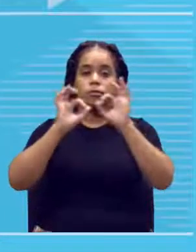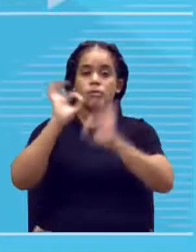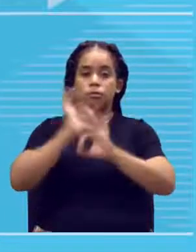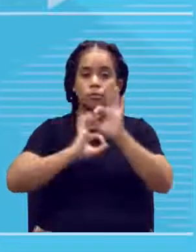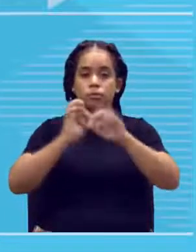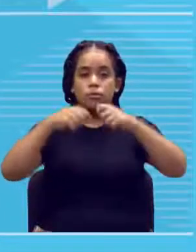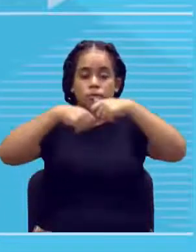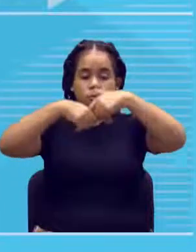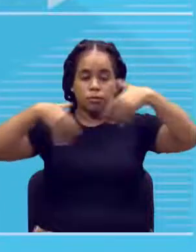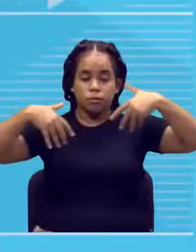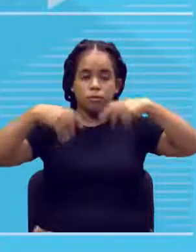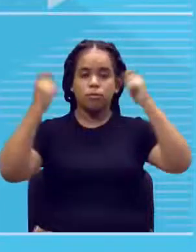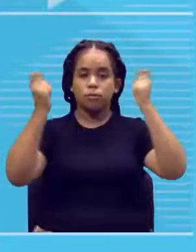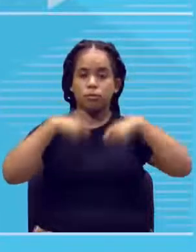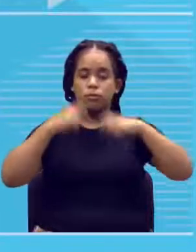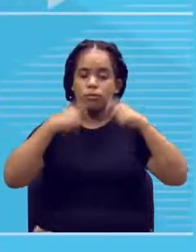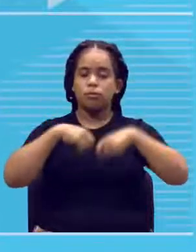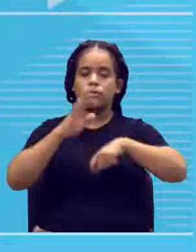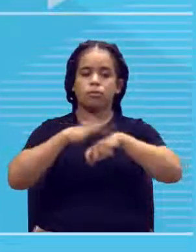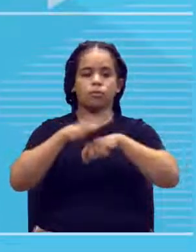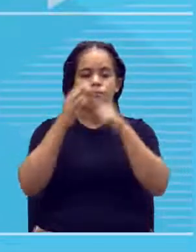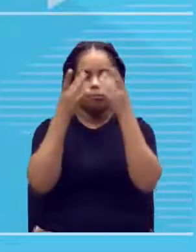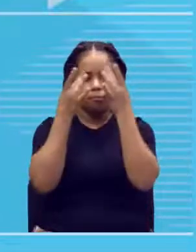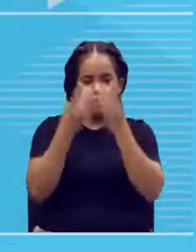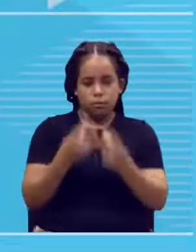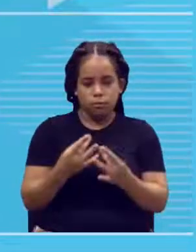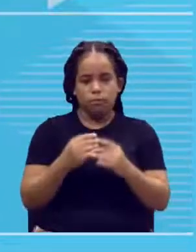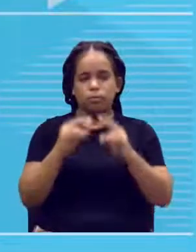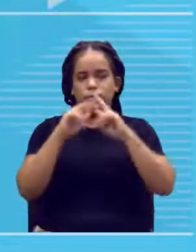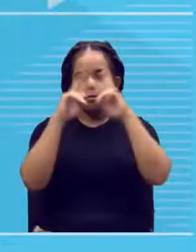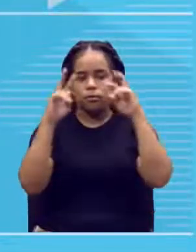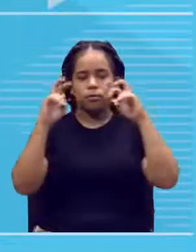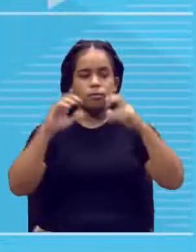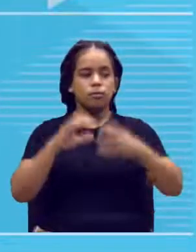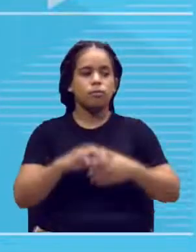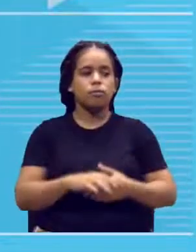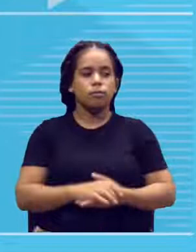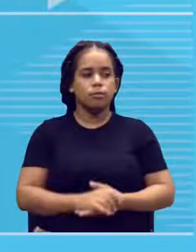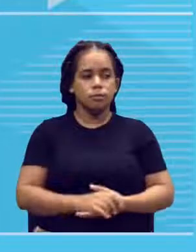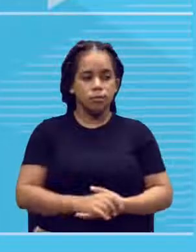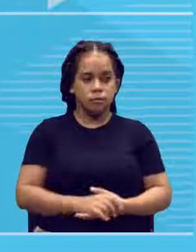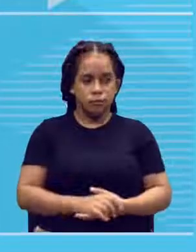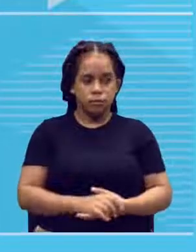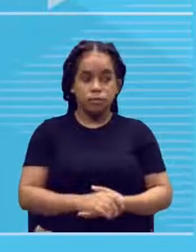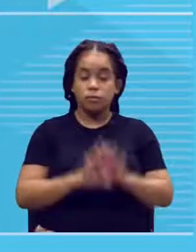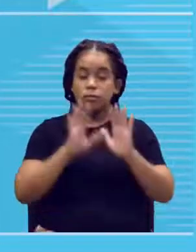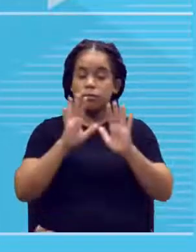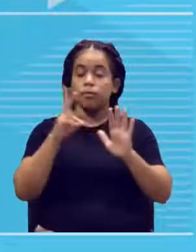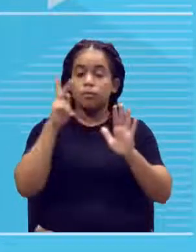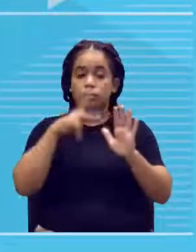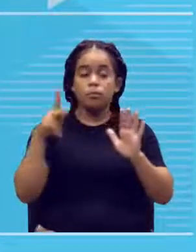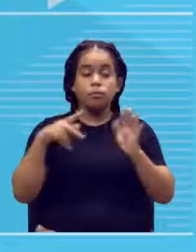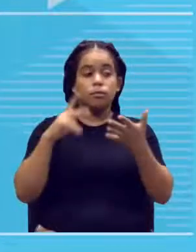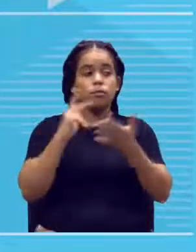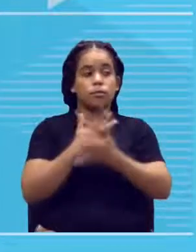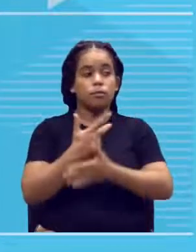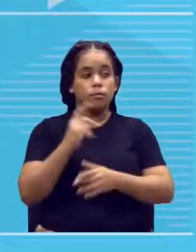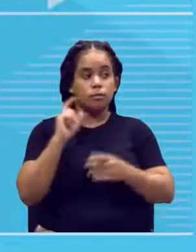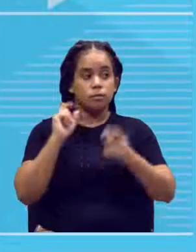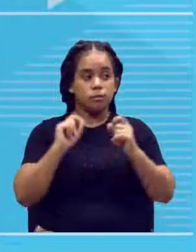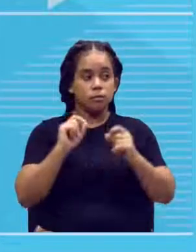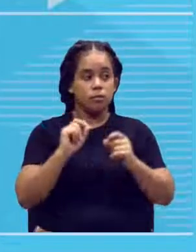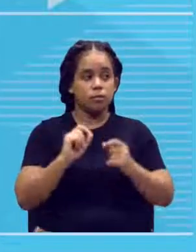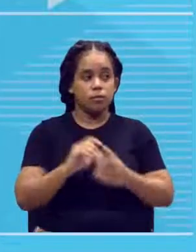probabilidade mais precisa disso, tá? Professor, em geral, como eu vou falar aqui para